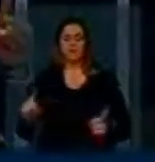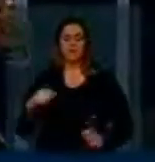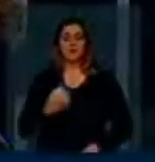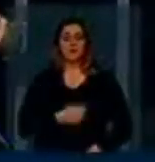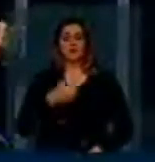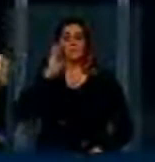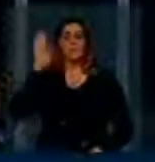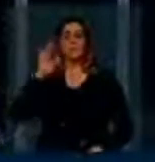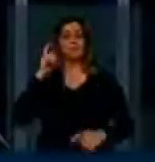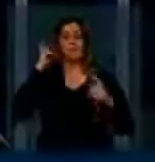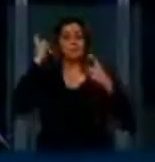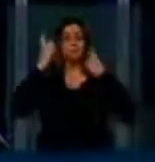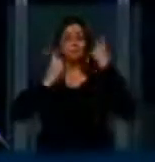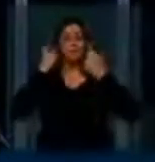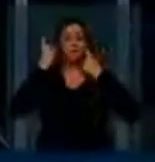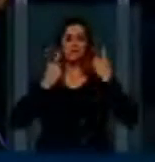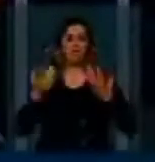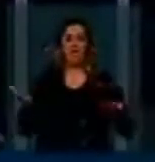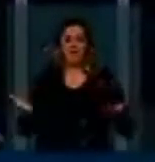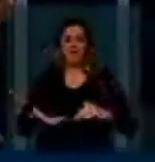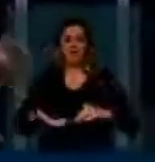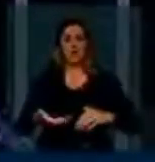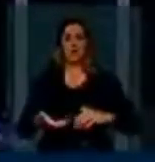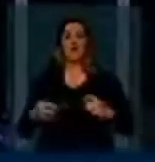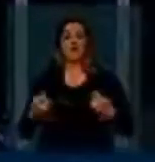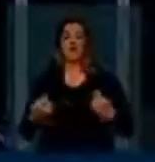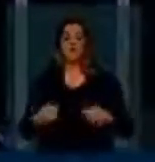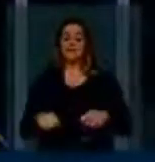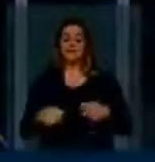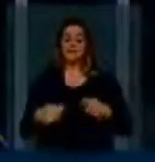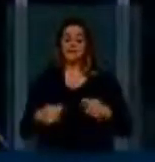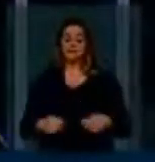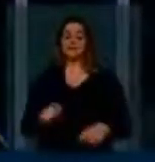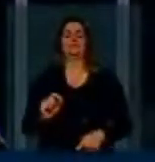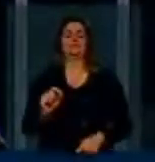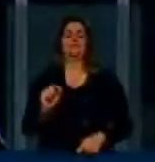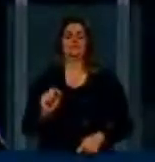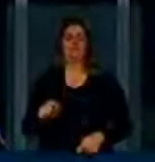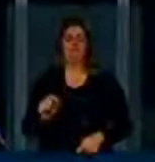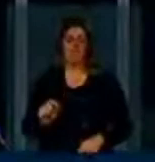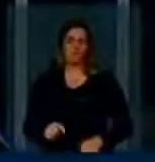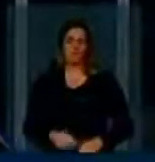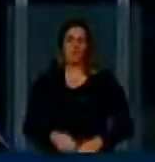parlamento deveria ser, presidente da sessão, deputado Eduardo Cunha, que se entregasse aquilo que se vende.